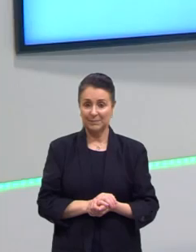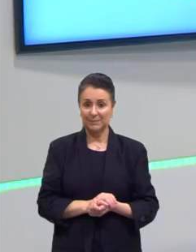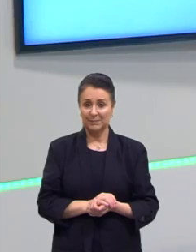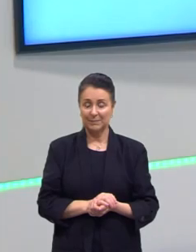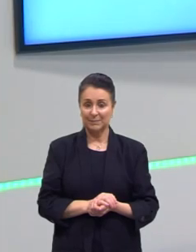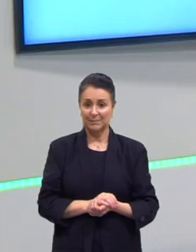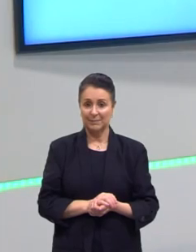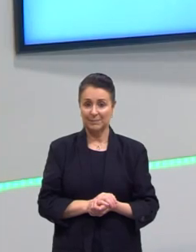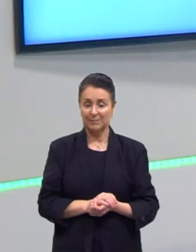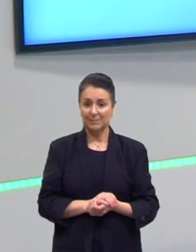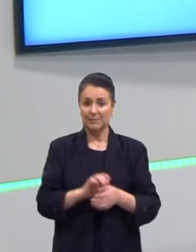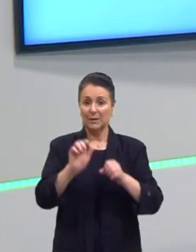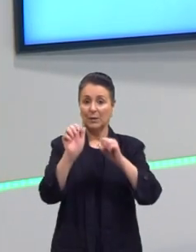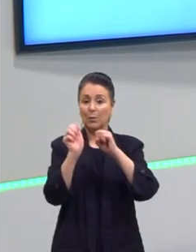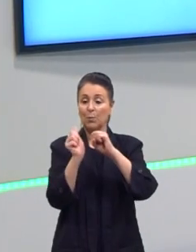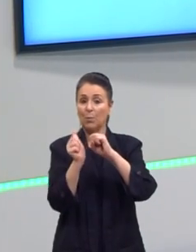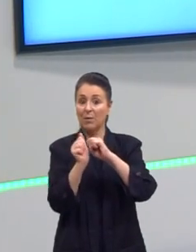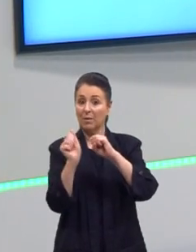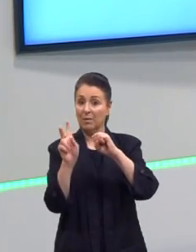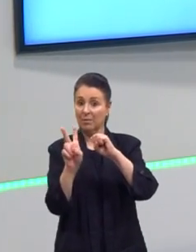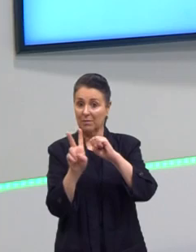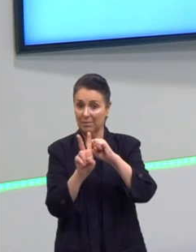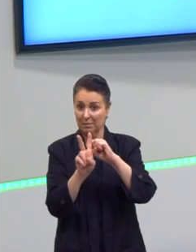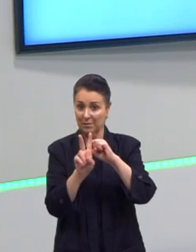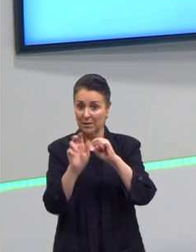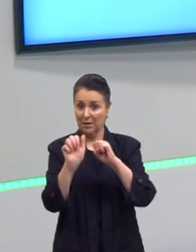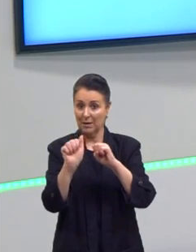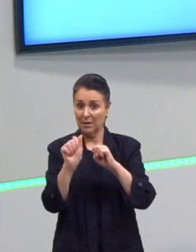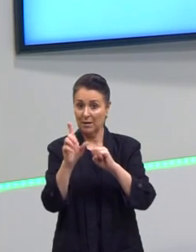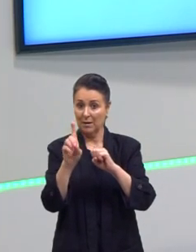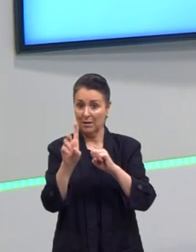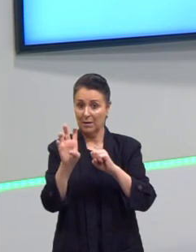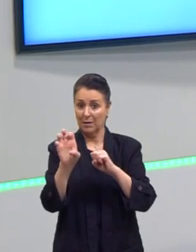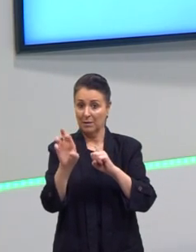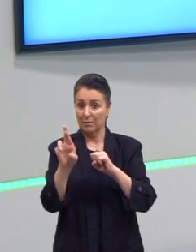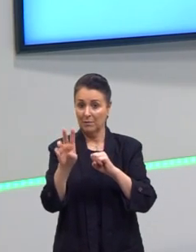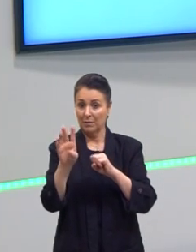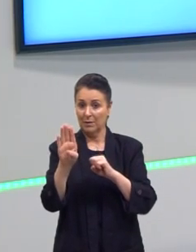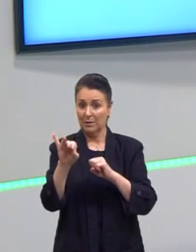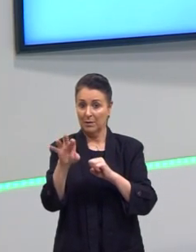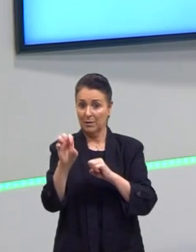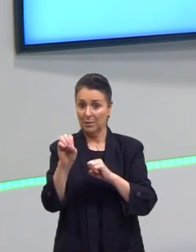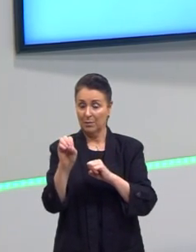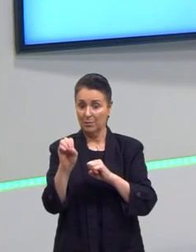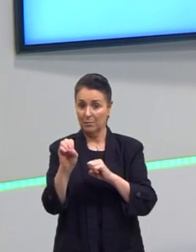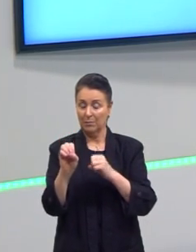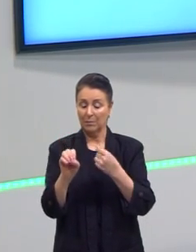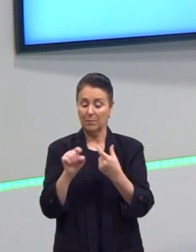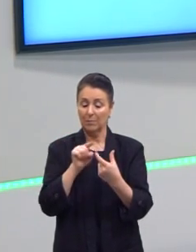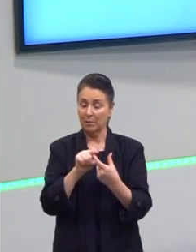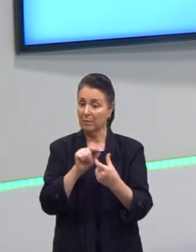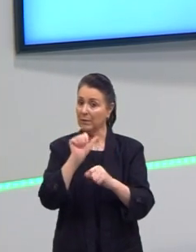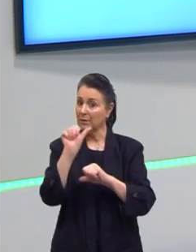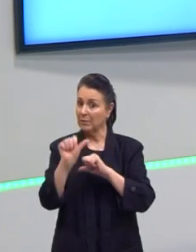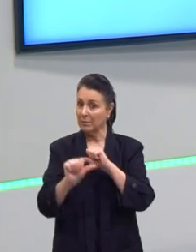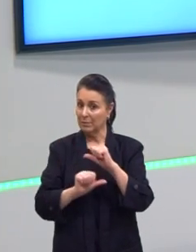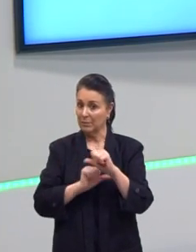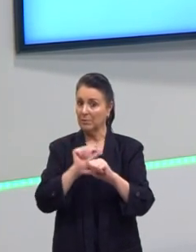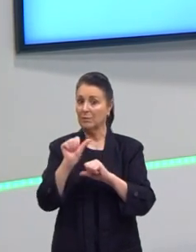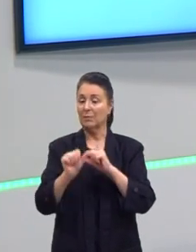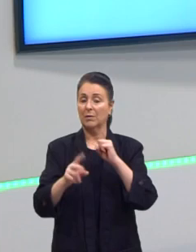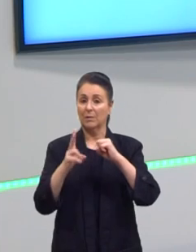Bom, o advérbio, então, ele é a palavra que modifica um verbo. Lembra que lá no